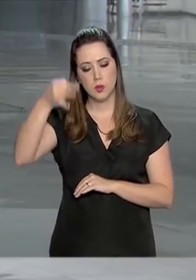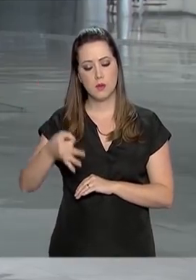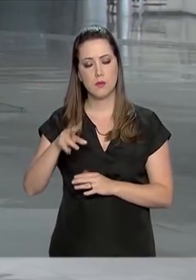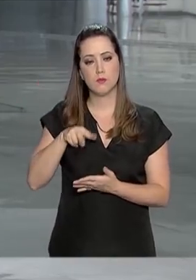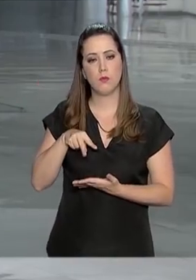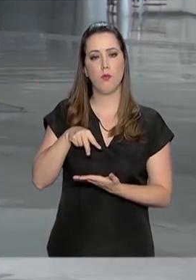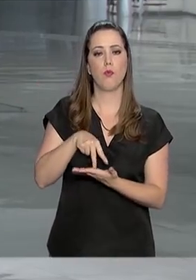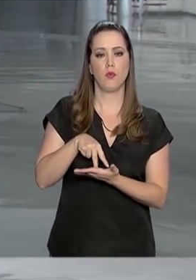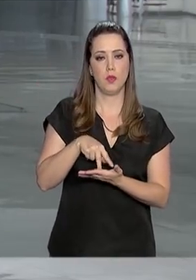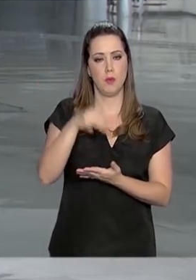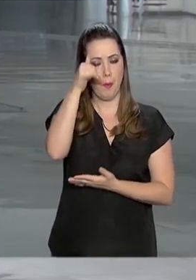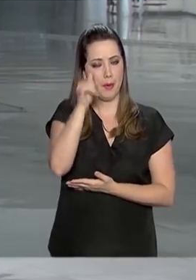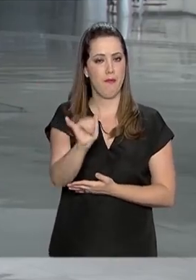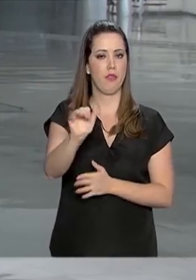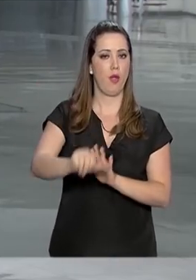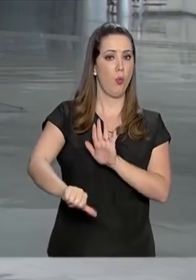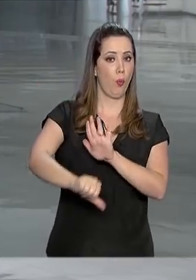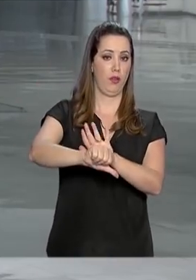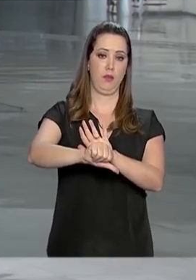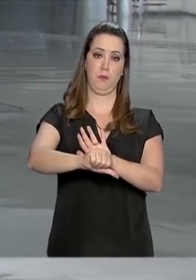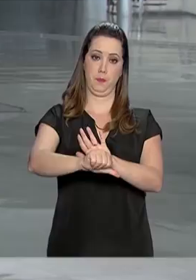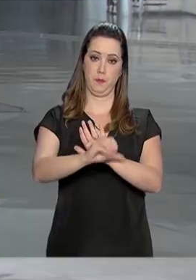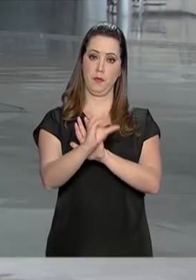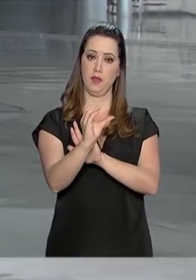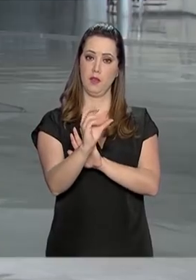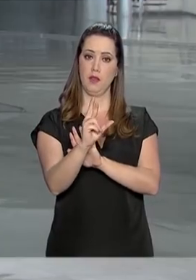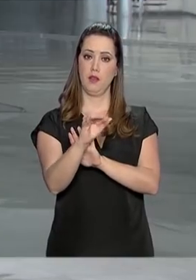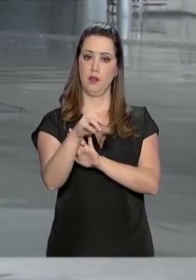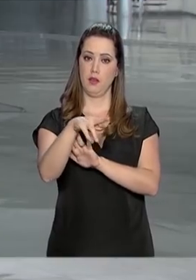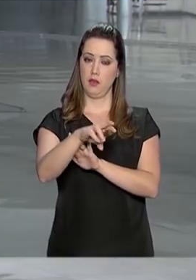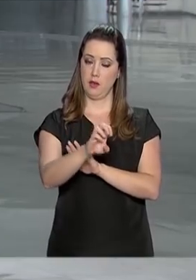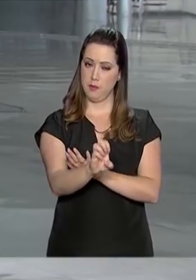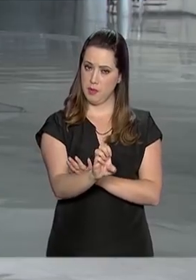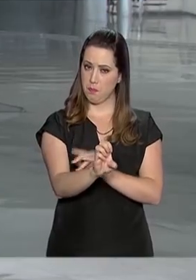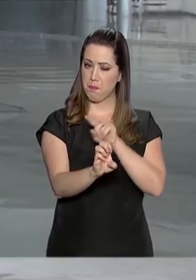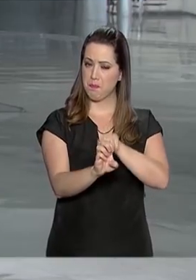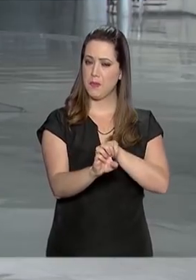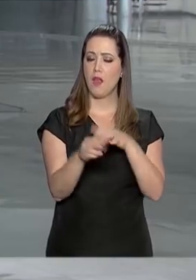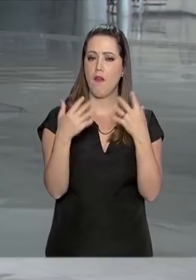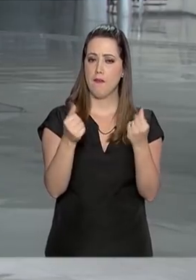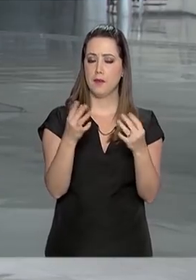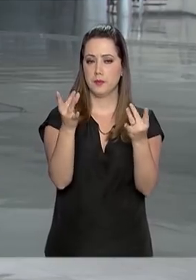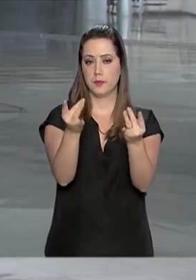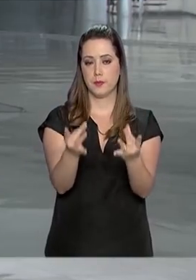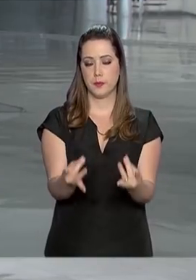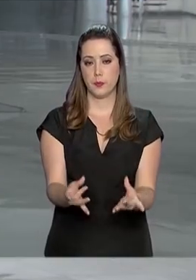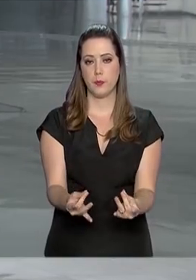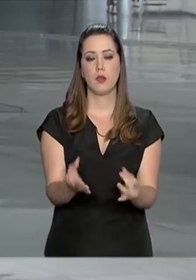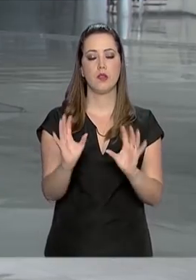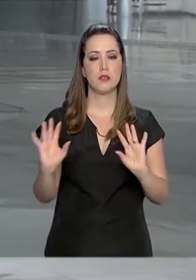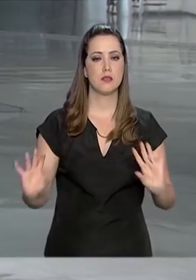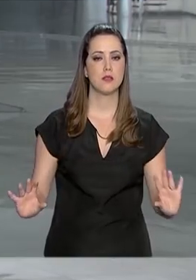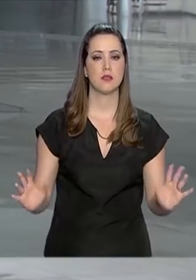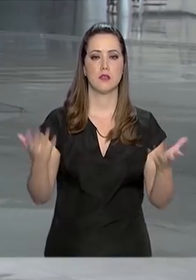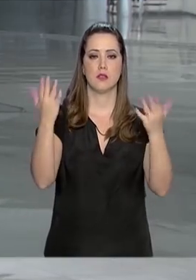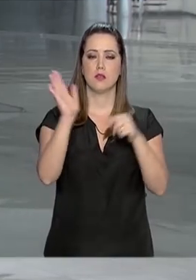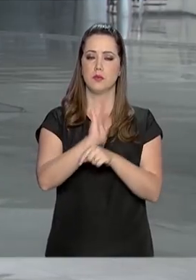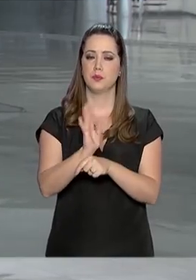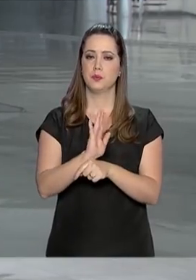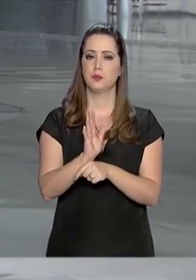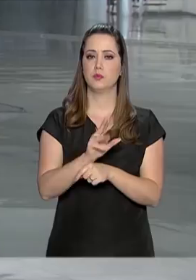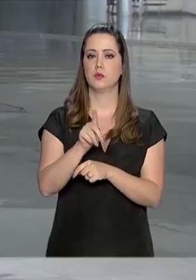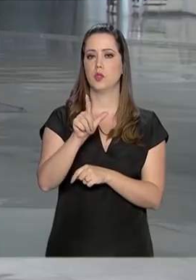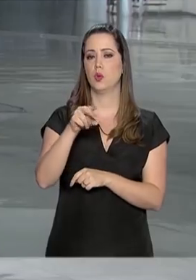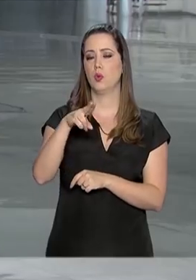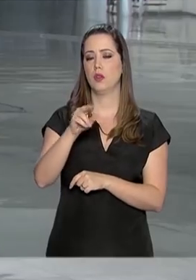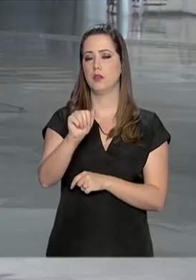firme contra o crime. Vamos saber mais sobre esse pacote de lei anticrime, sobre essa cerimônia, na reportagem